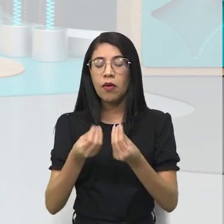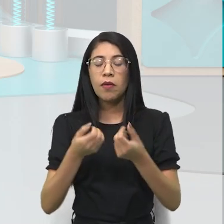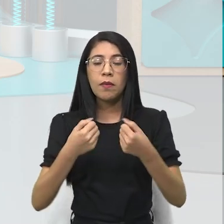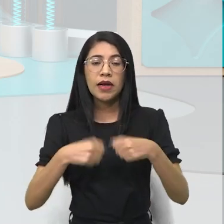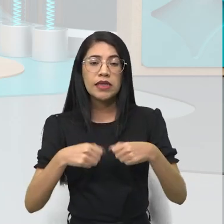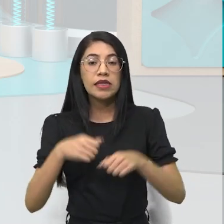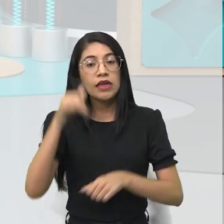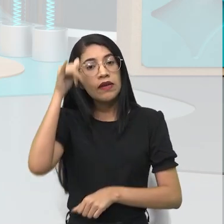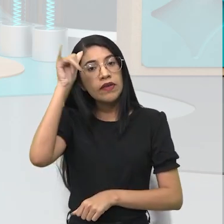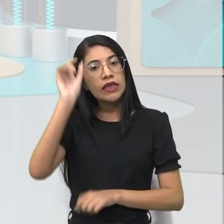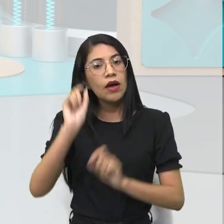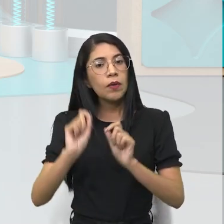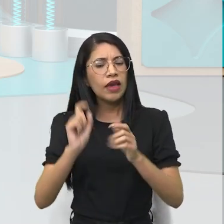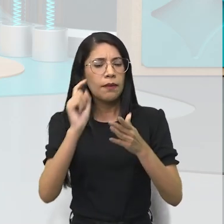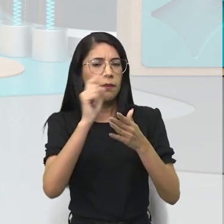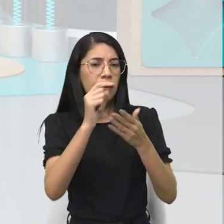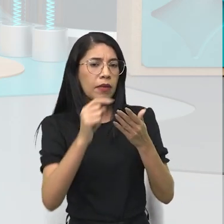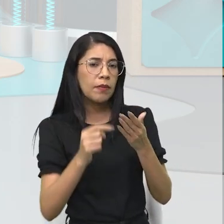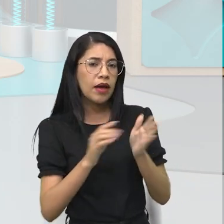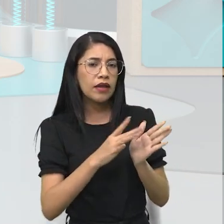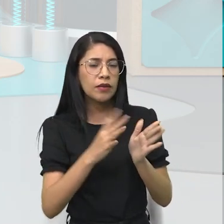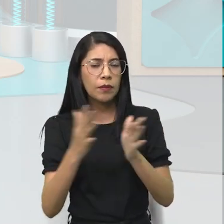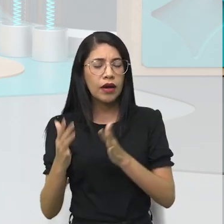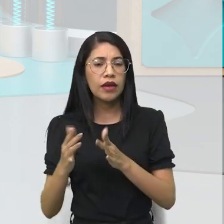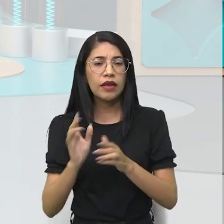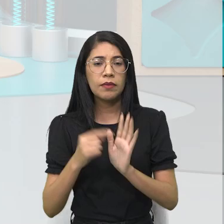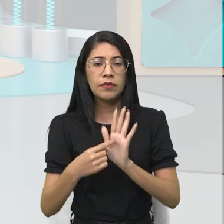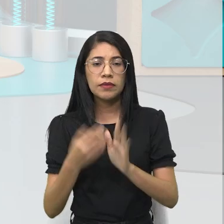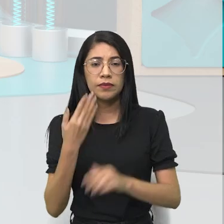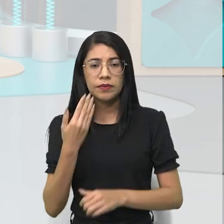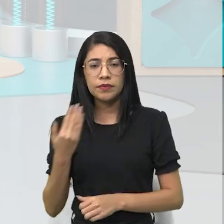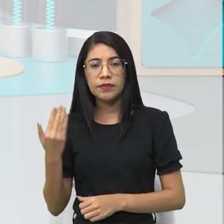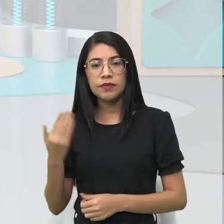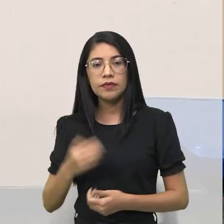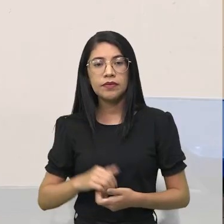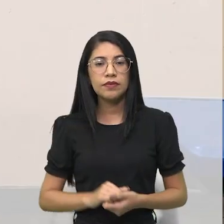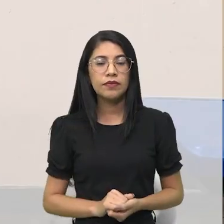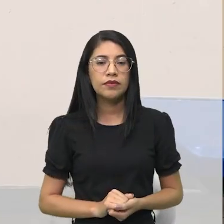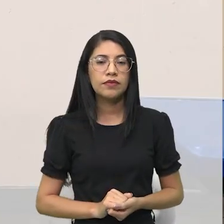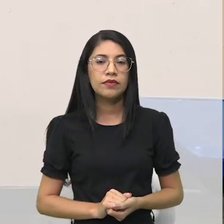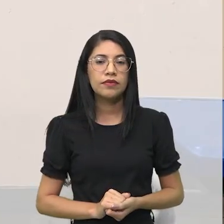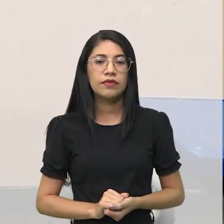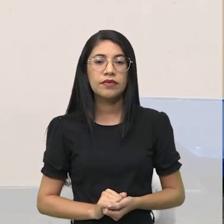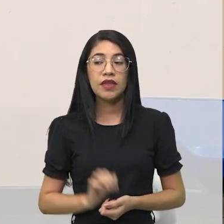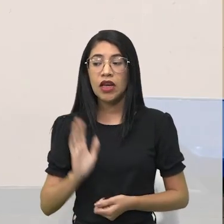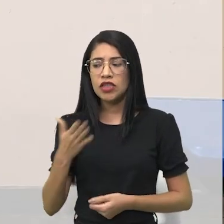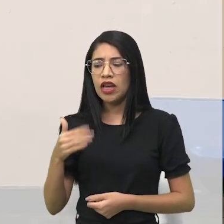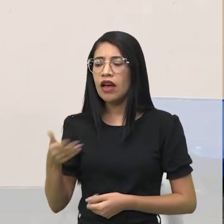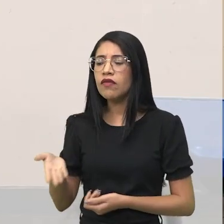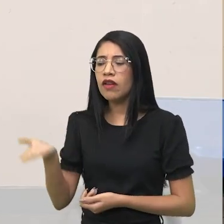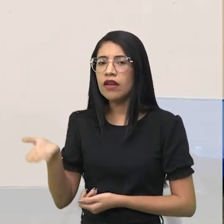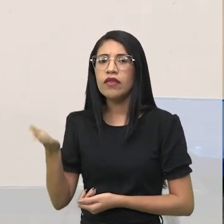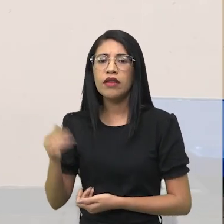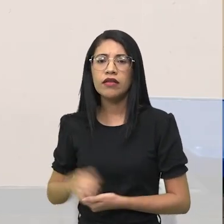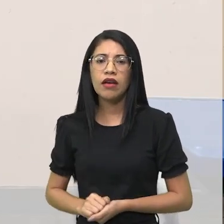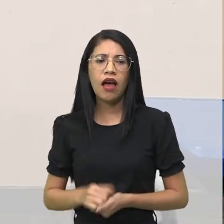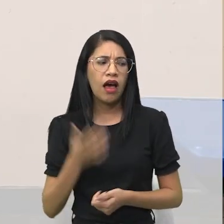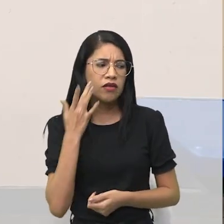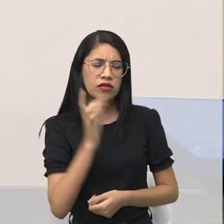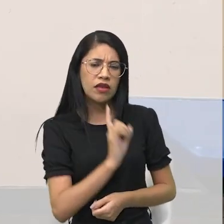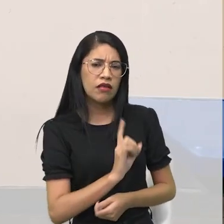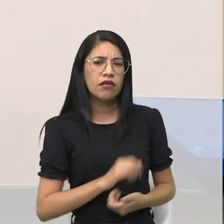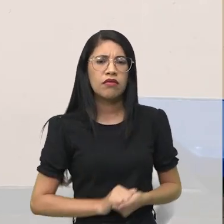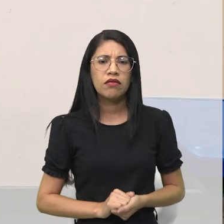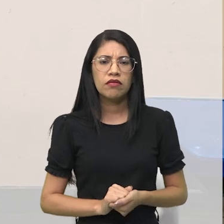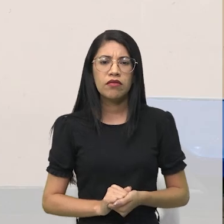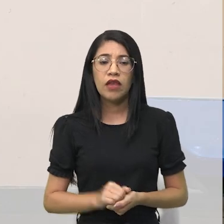a gente deve evitar aí, durante a apresentação de um seminário, acompanhem comigo. Já vai? Não sou eu não. É tu?